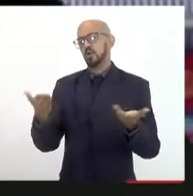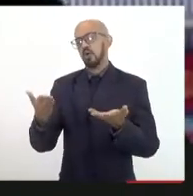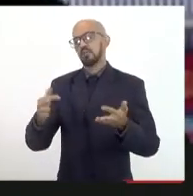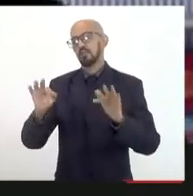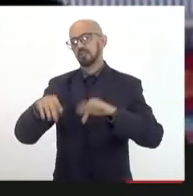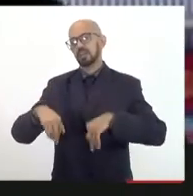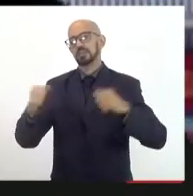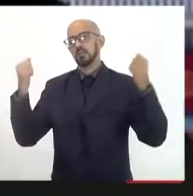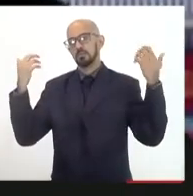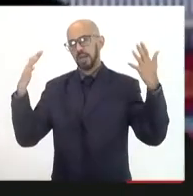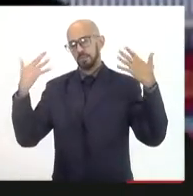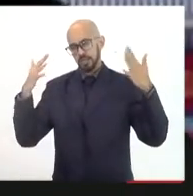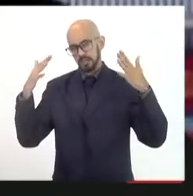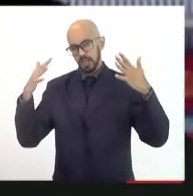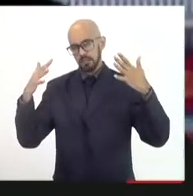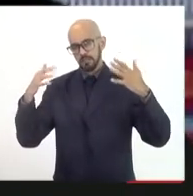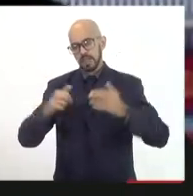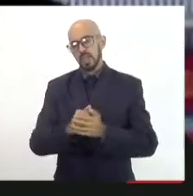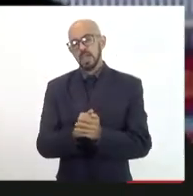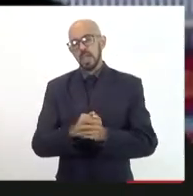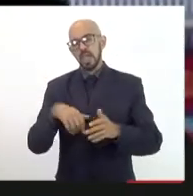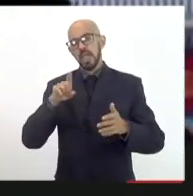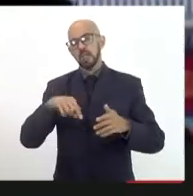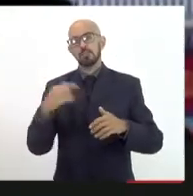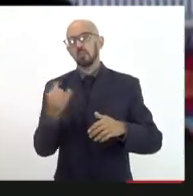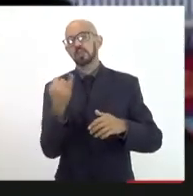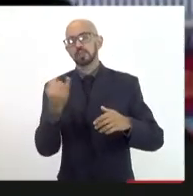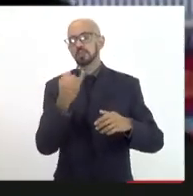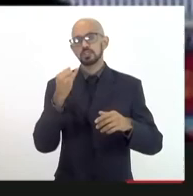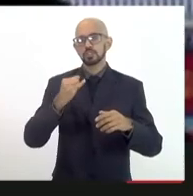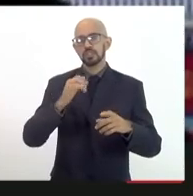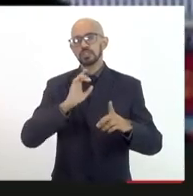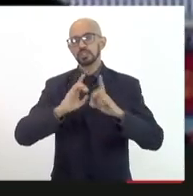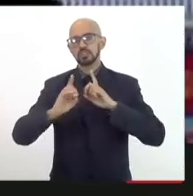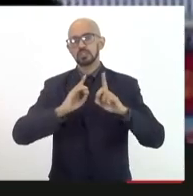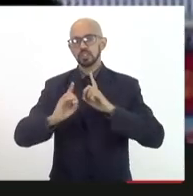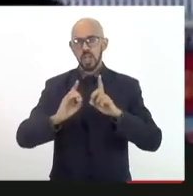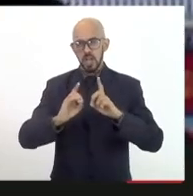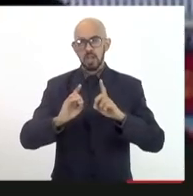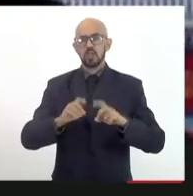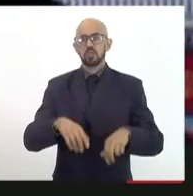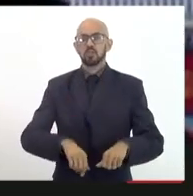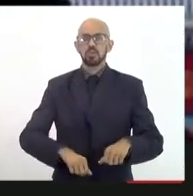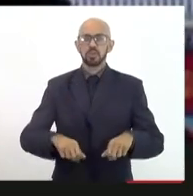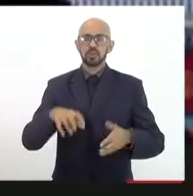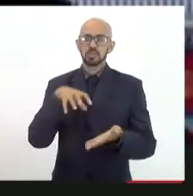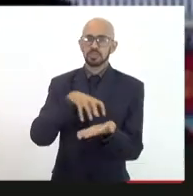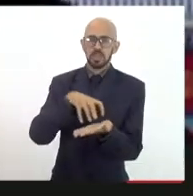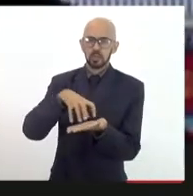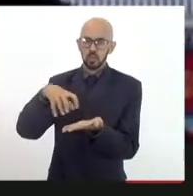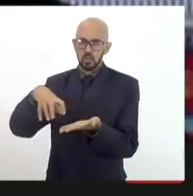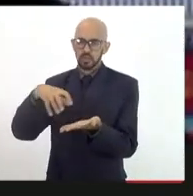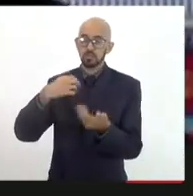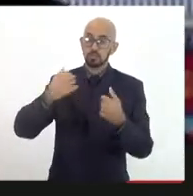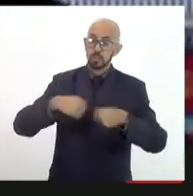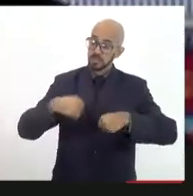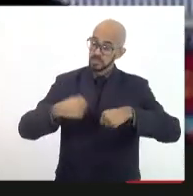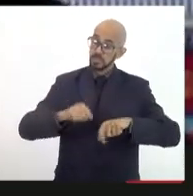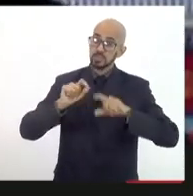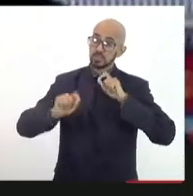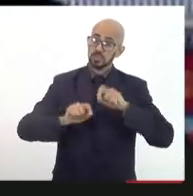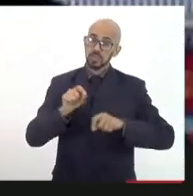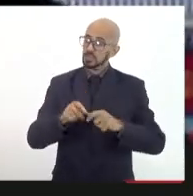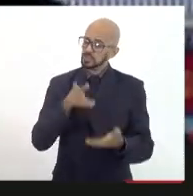acho importante que essa dinâmica de diálogo com esses atores com esses setores precisa ser um